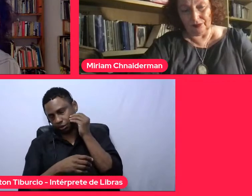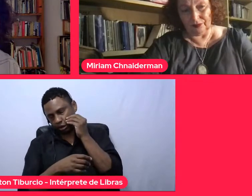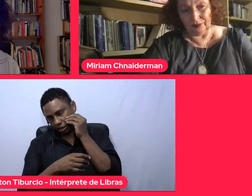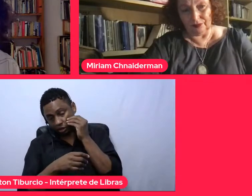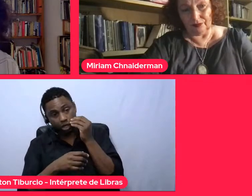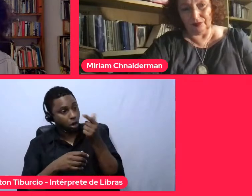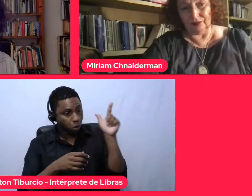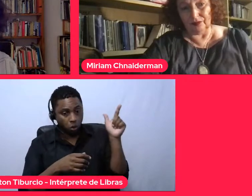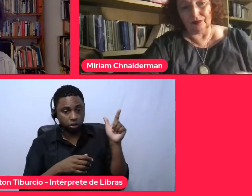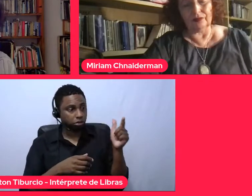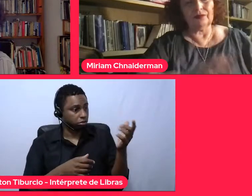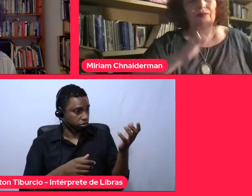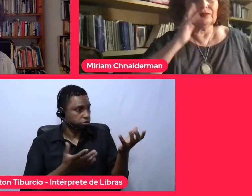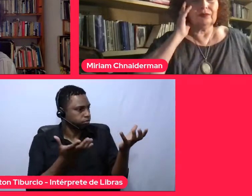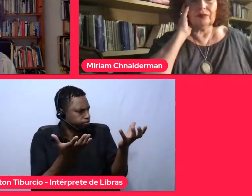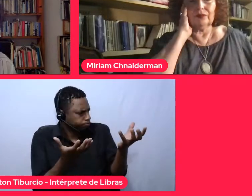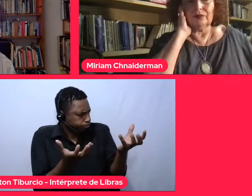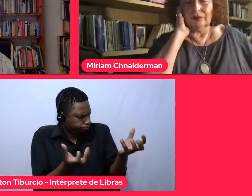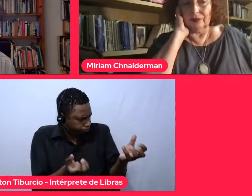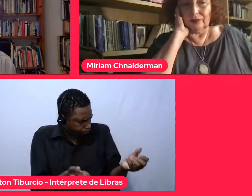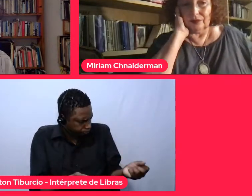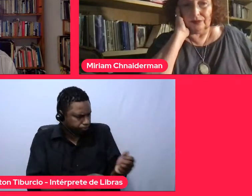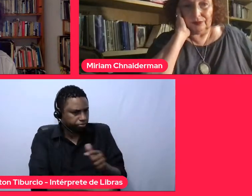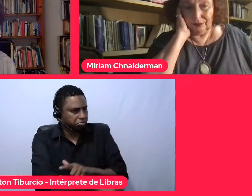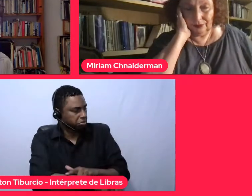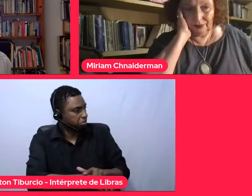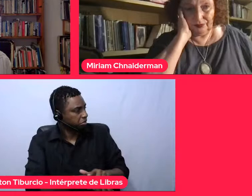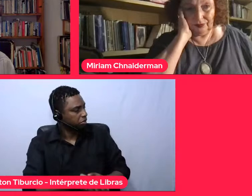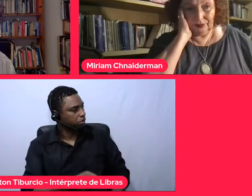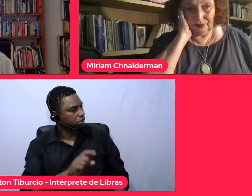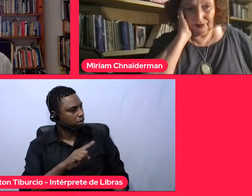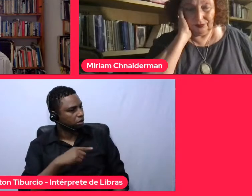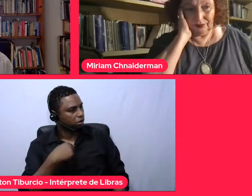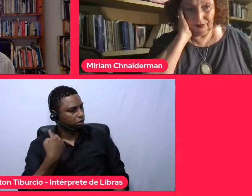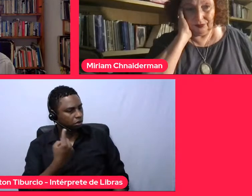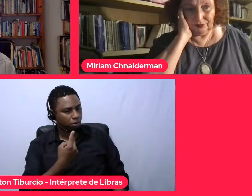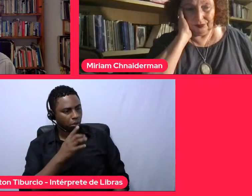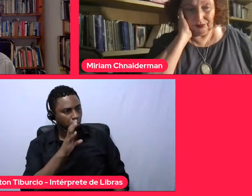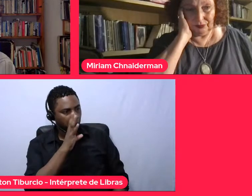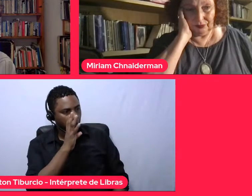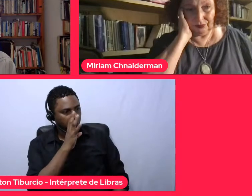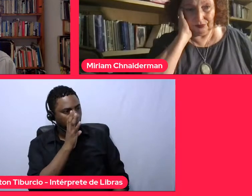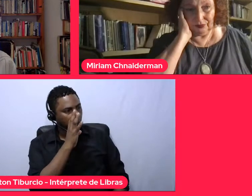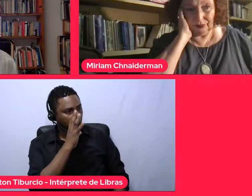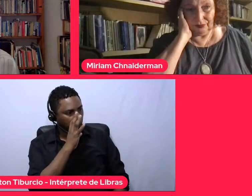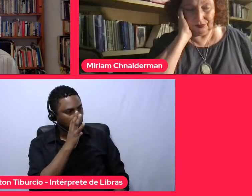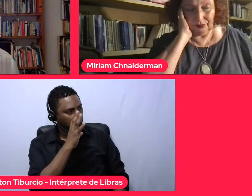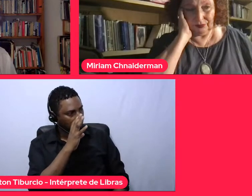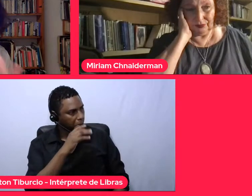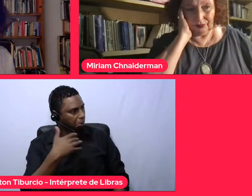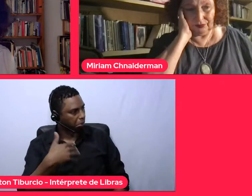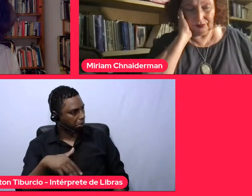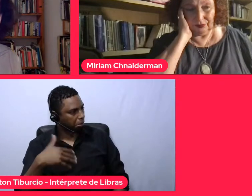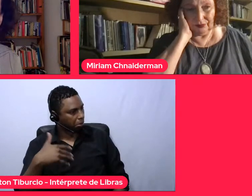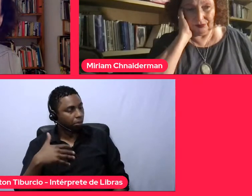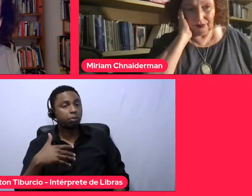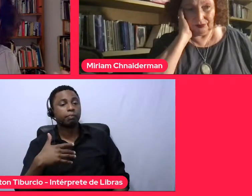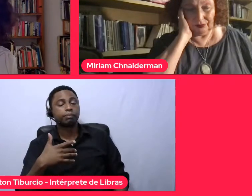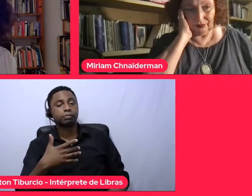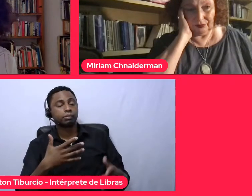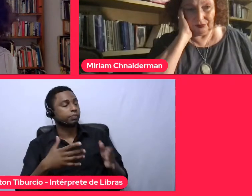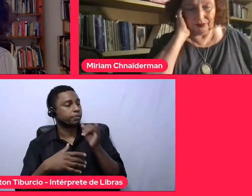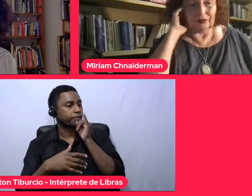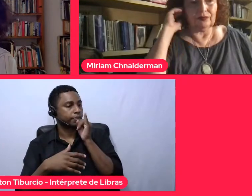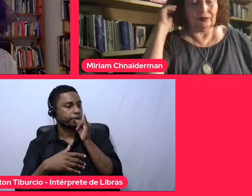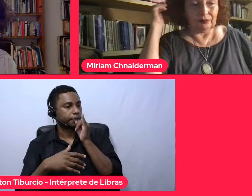e outras foram de uma generosidade que nos surpreendeu de uma maneira impressionante, tanto é que, por exemplo,